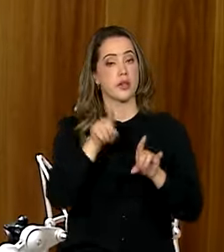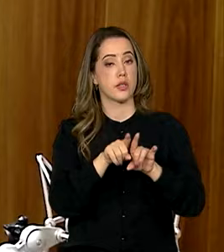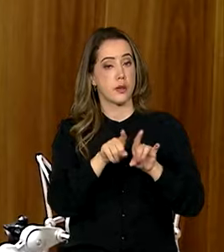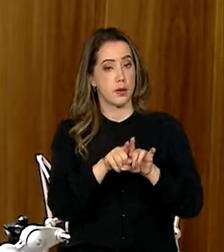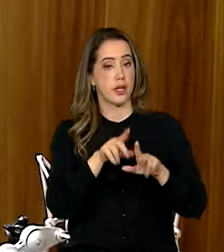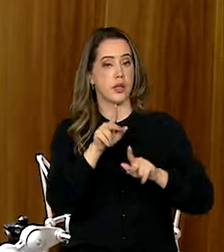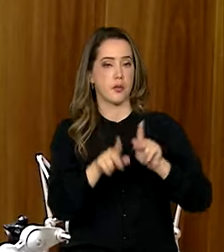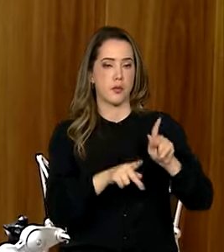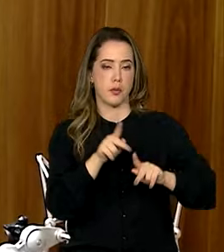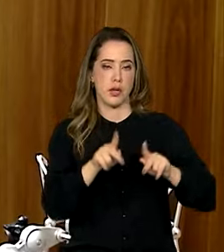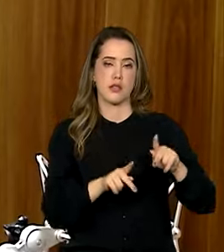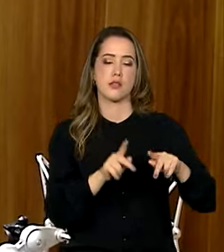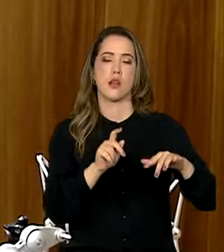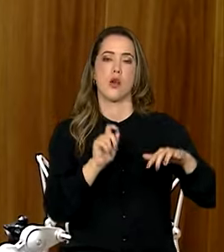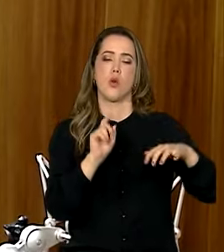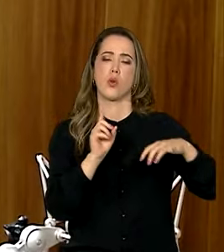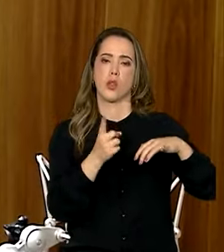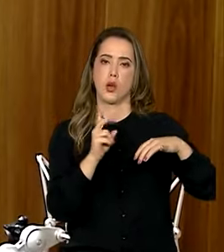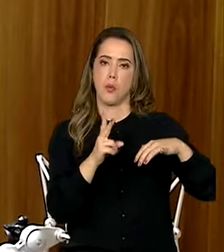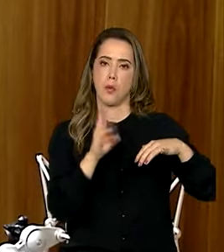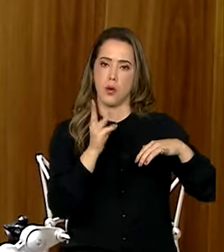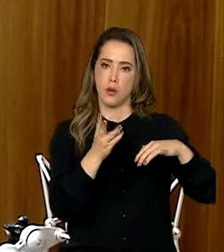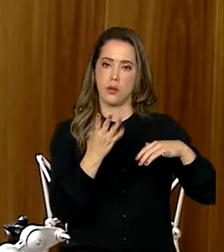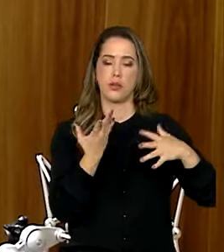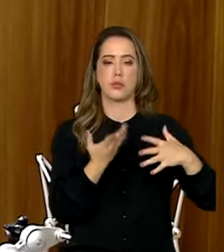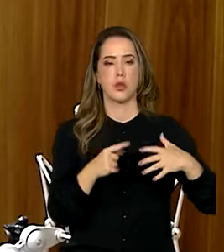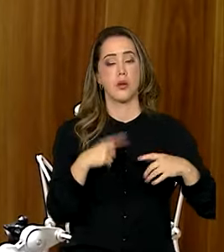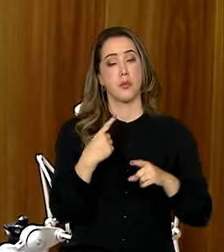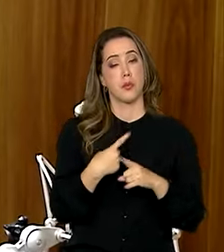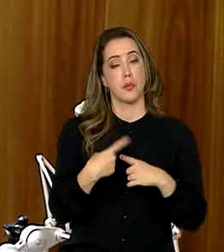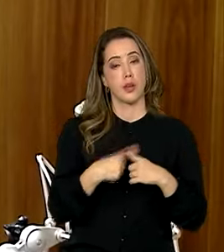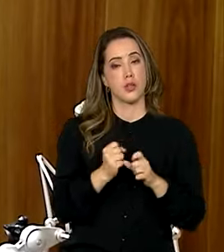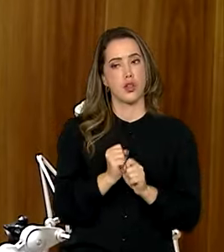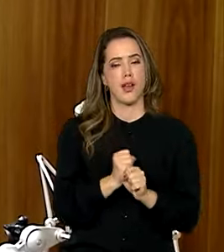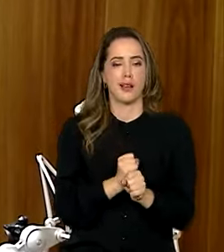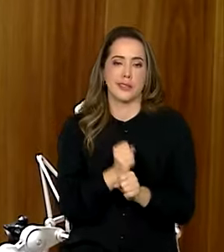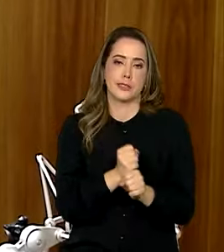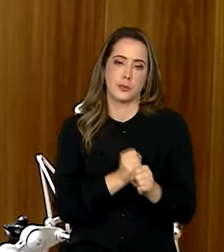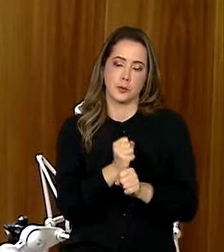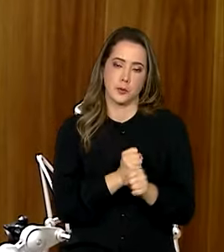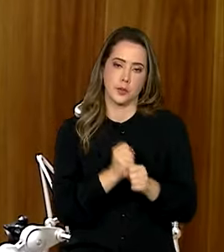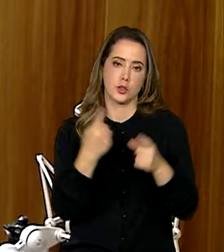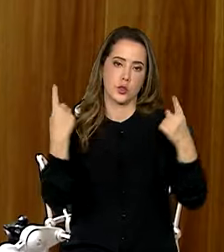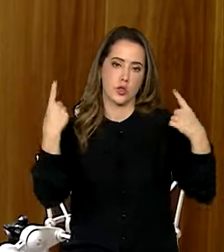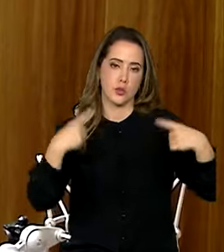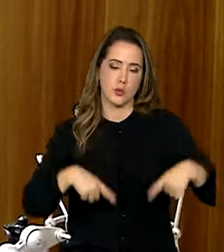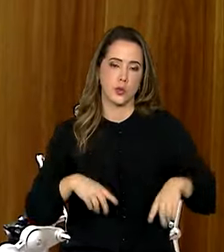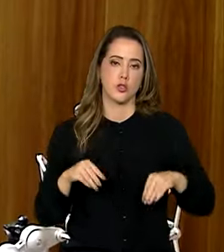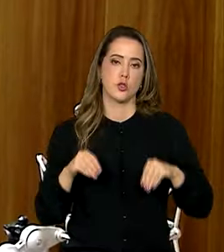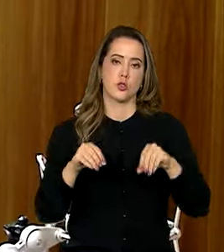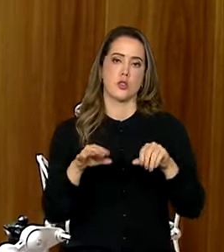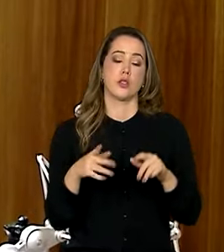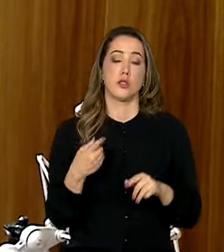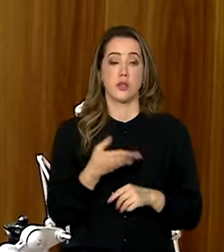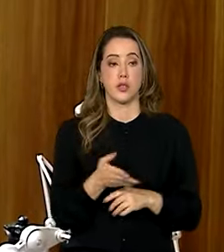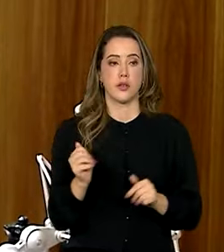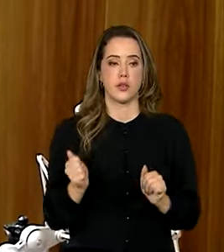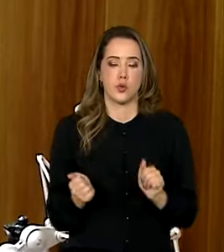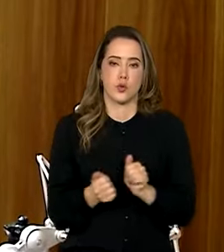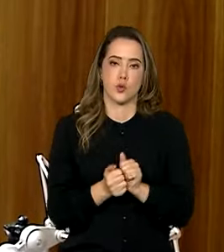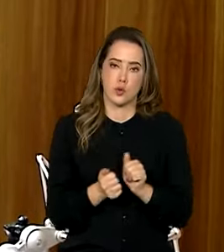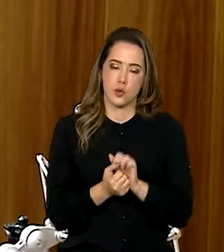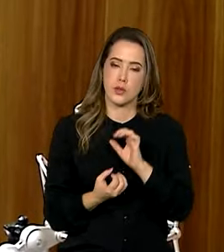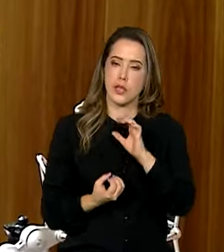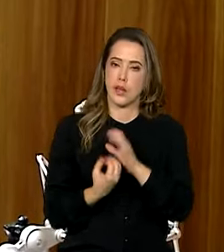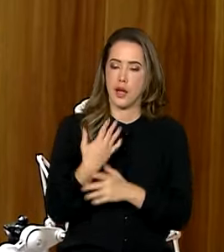anos, de séculos, a gente tem passado por uma demanda de disputa territorial. E está com eles agora, e está podendo